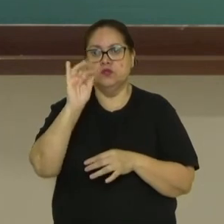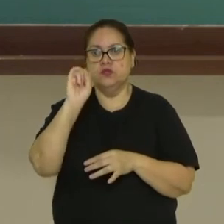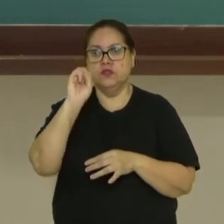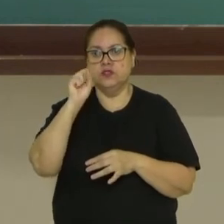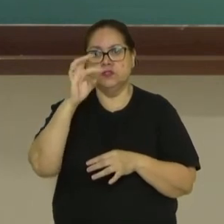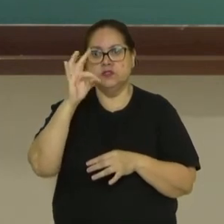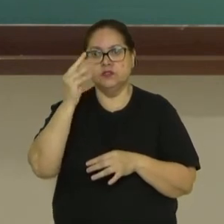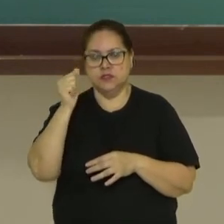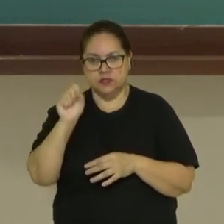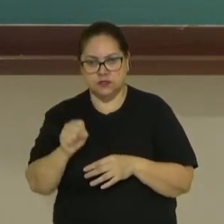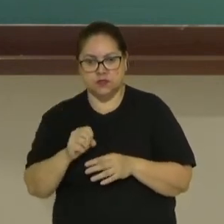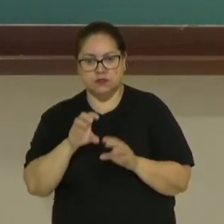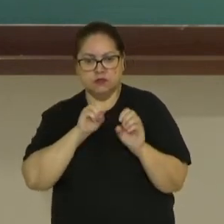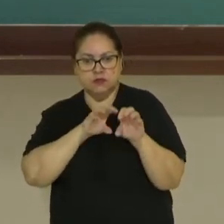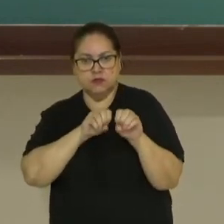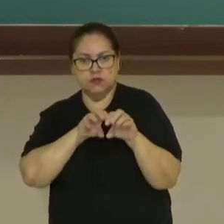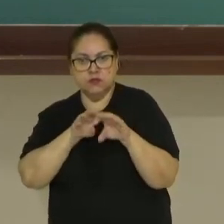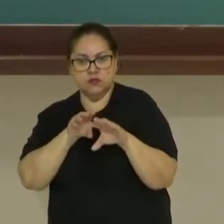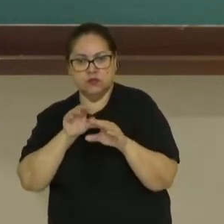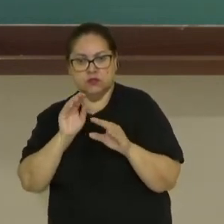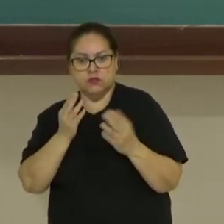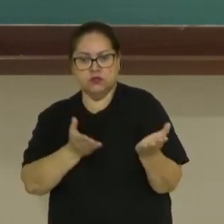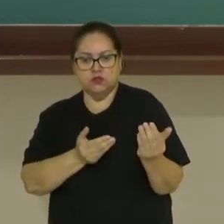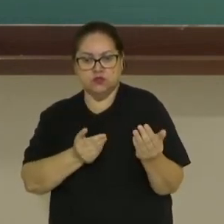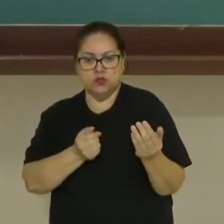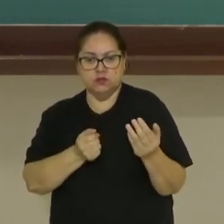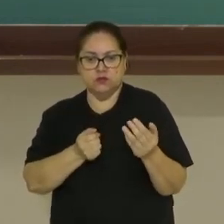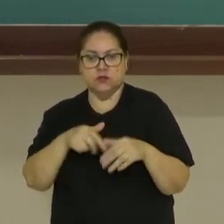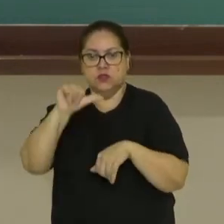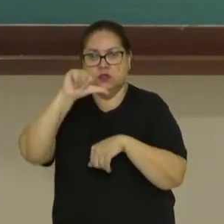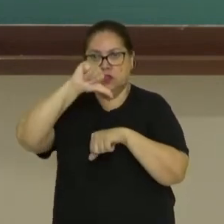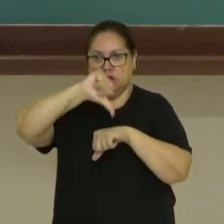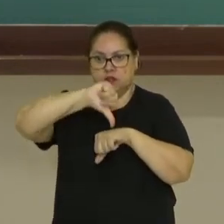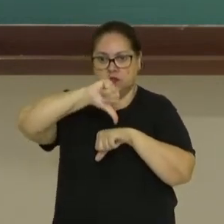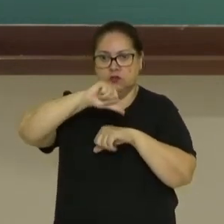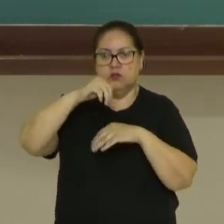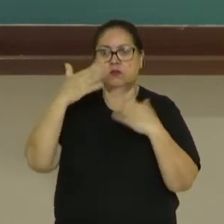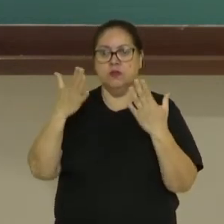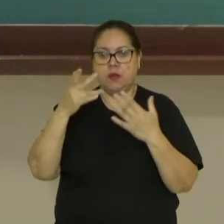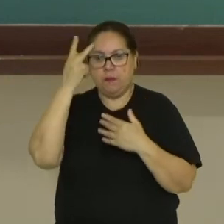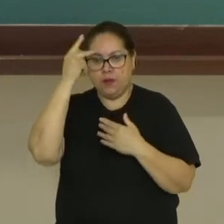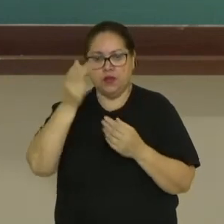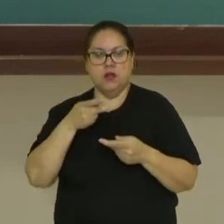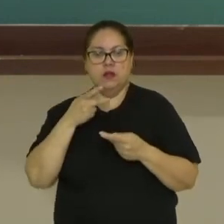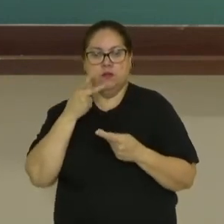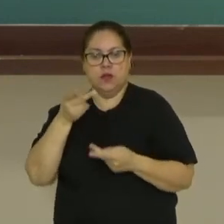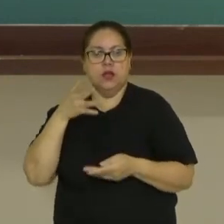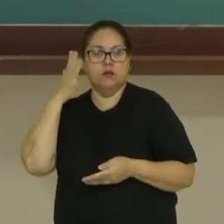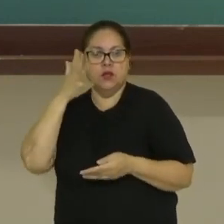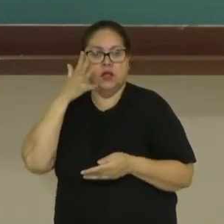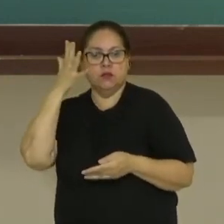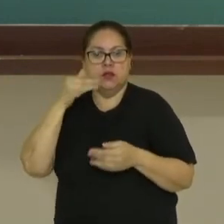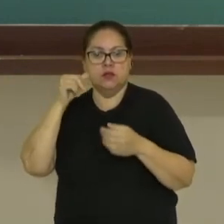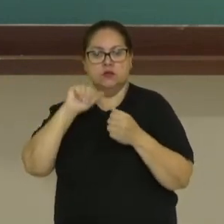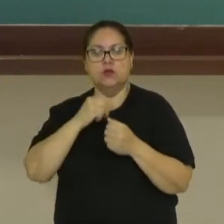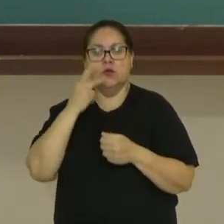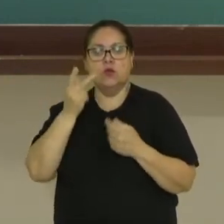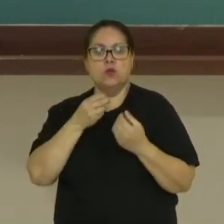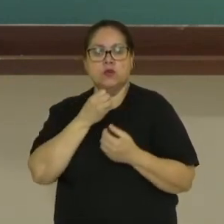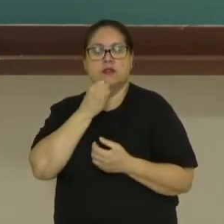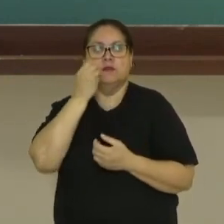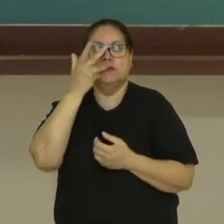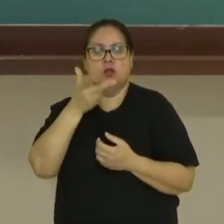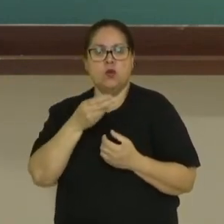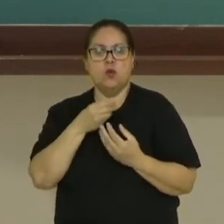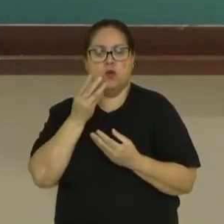eles ensinavam os jovens de Atenas que, para discursar na democracia ateniense, como discursar bem,